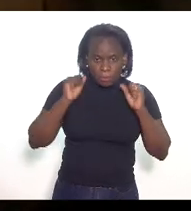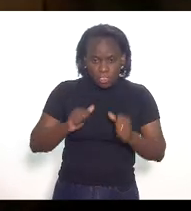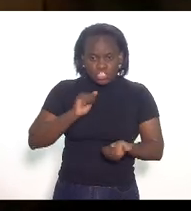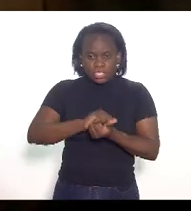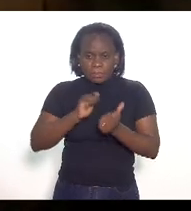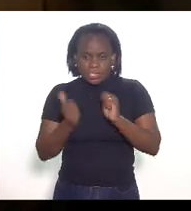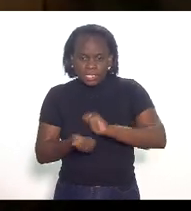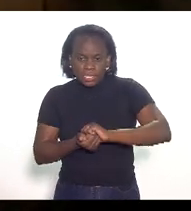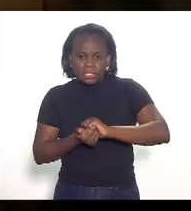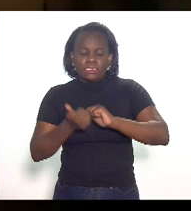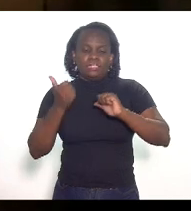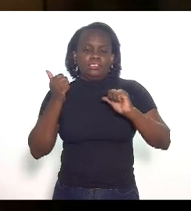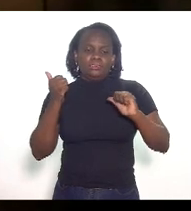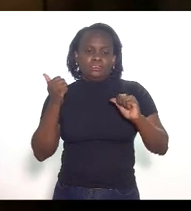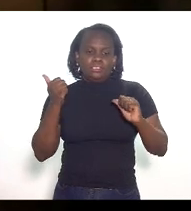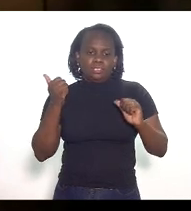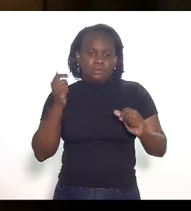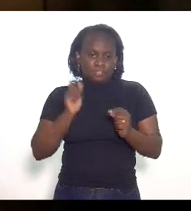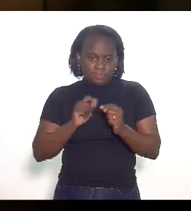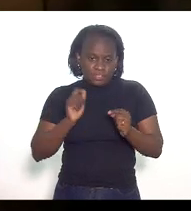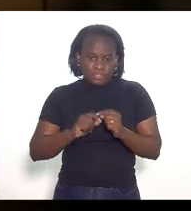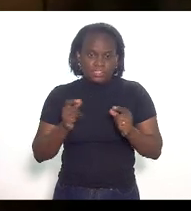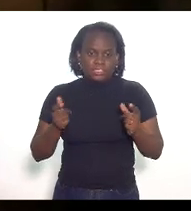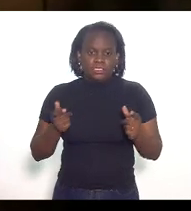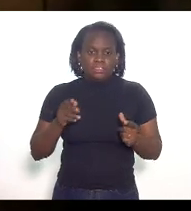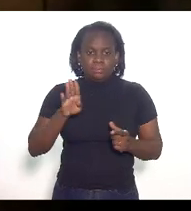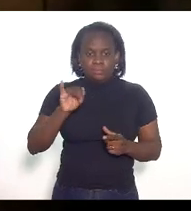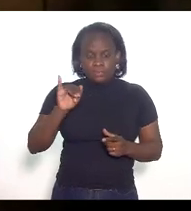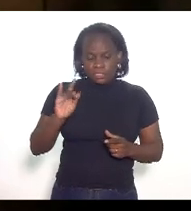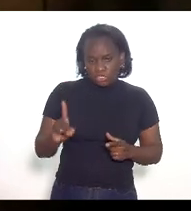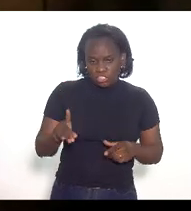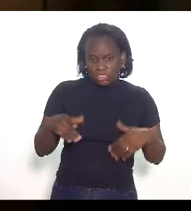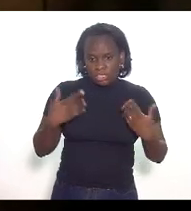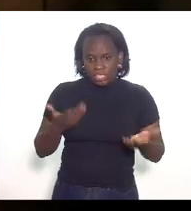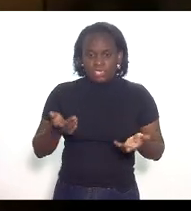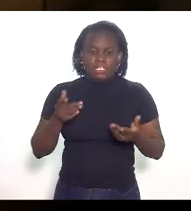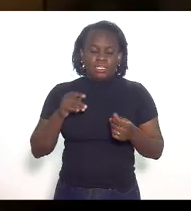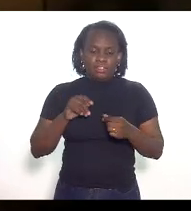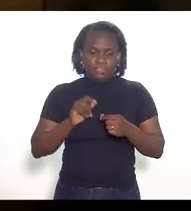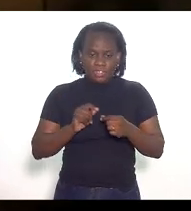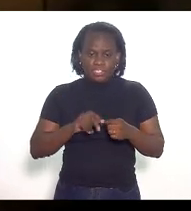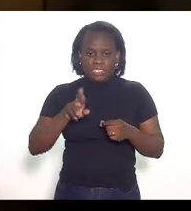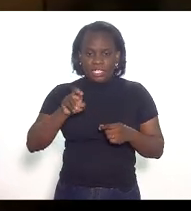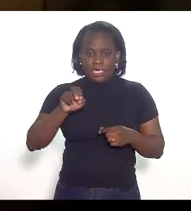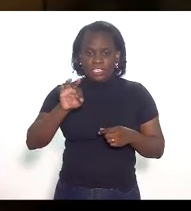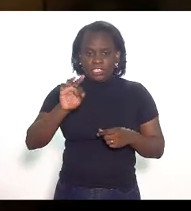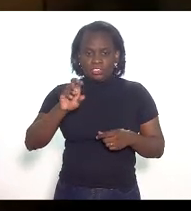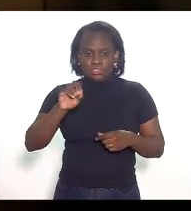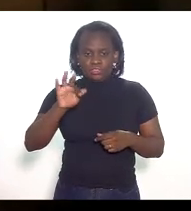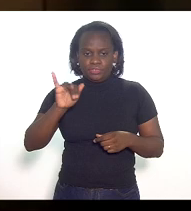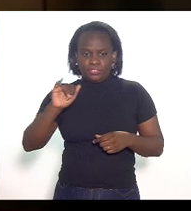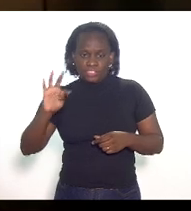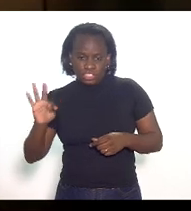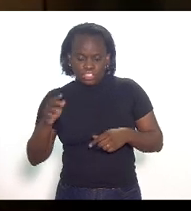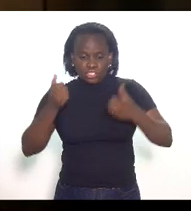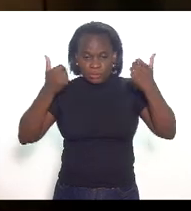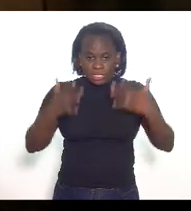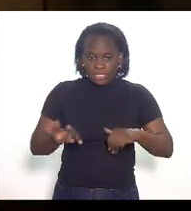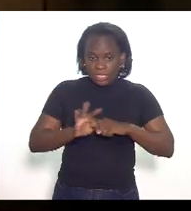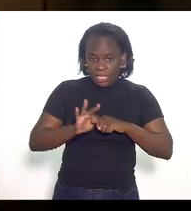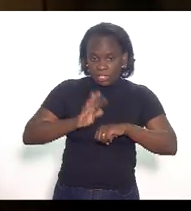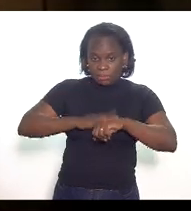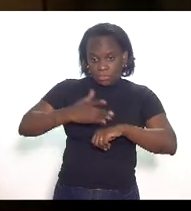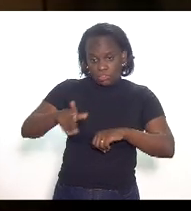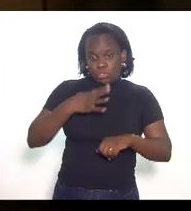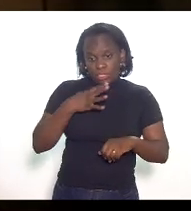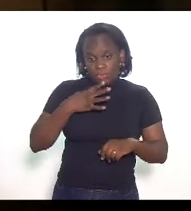adaptar e fazer o BID e aí seriam essas as retrofitadas justamente na explicação técnica que o melhor